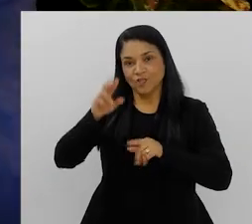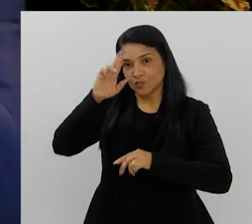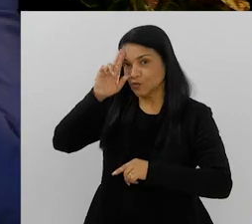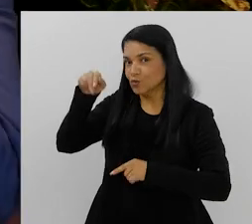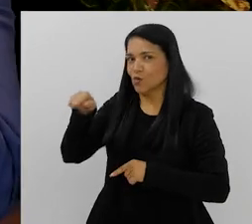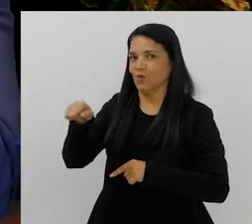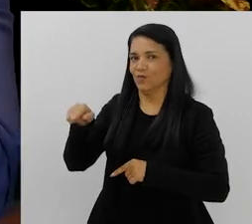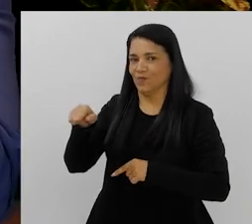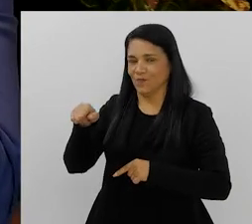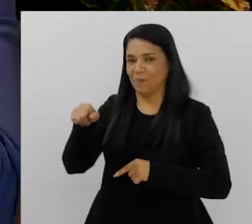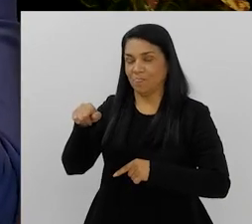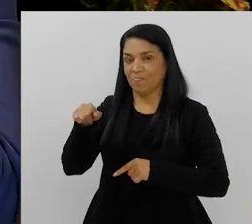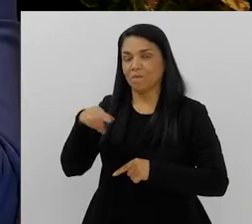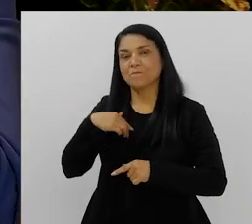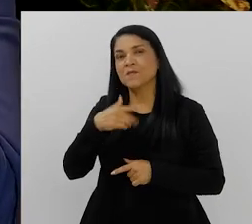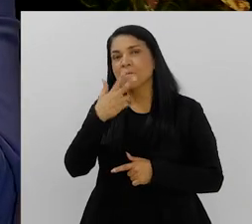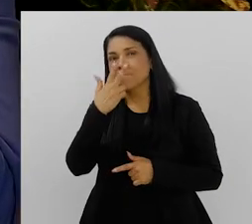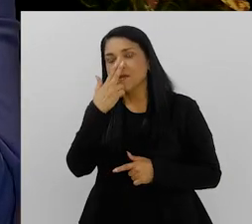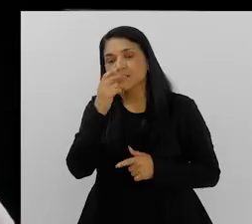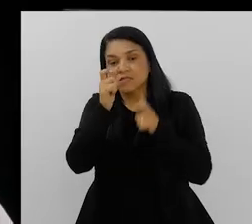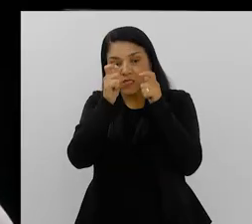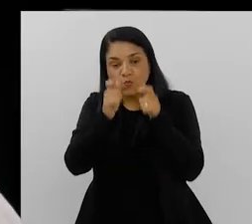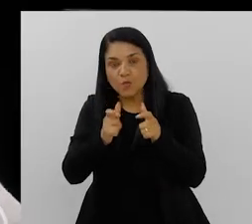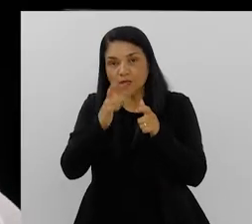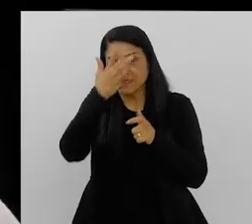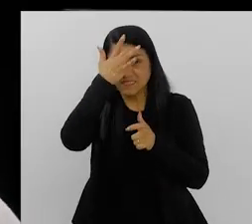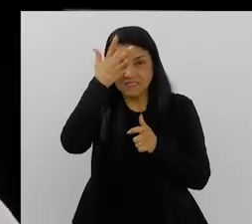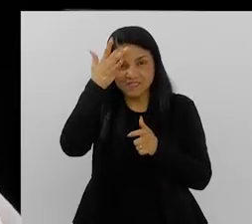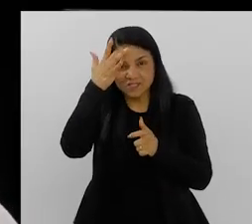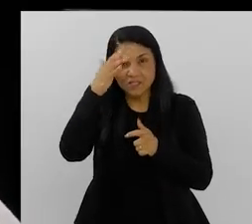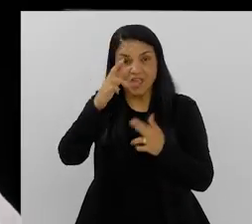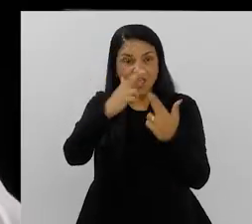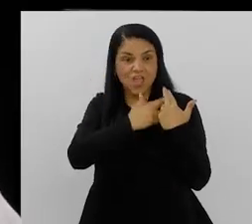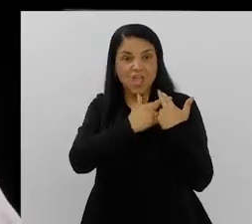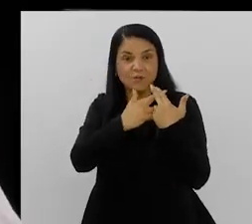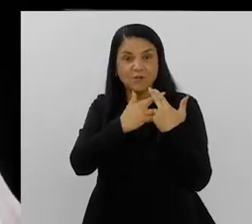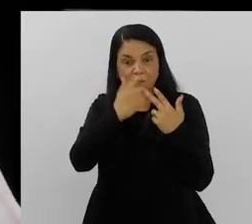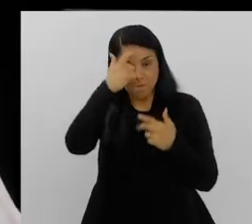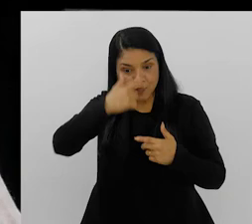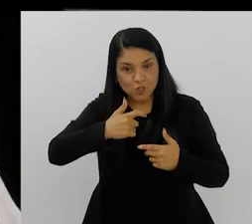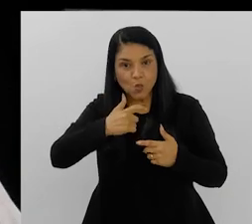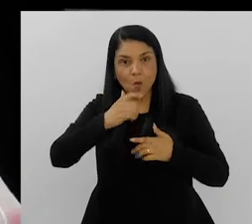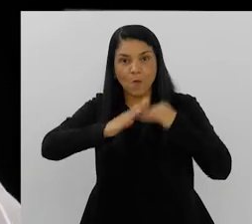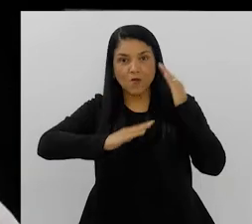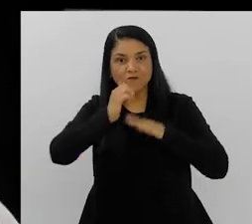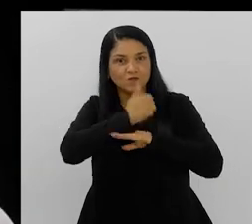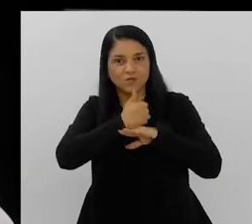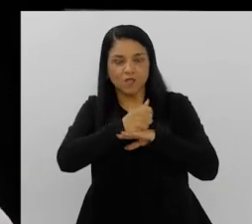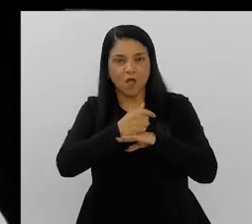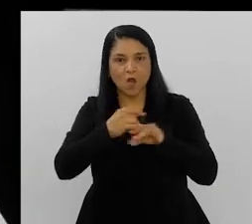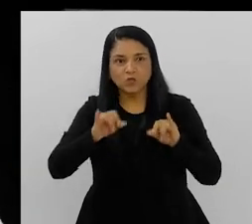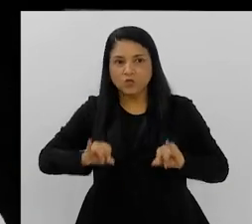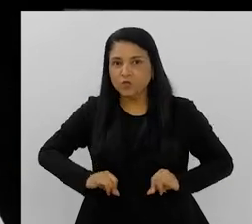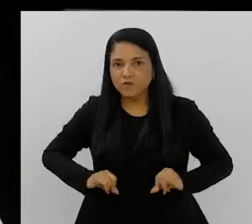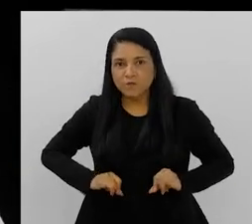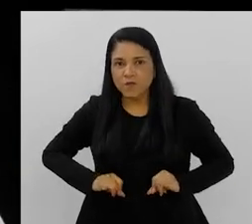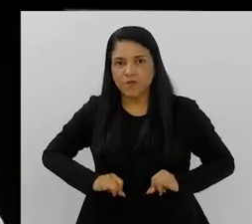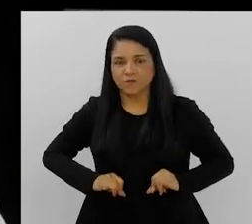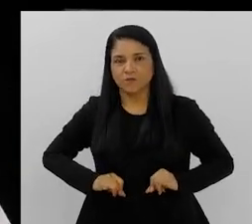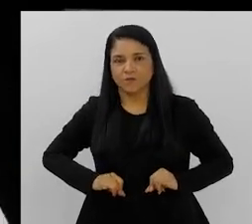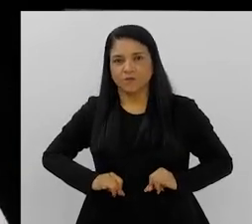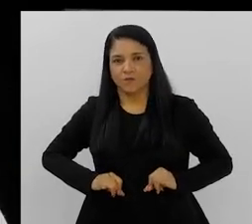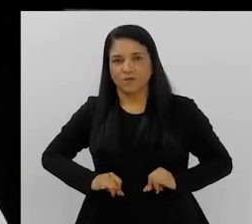não ao empregador. Então, é assim, é como se o lugar da saúde mental fosse apenas a responsabilidade de ter que sair de